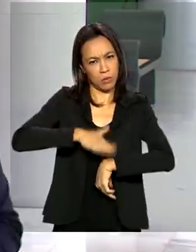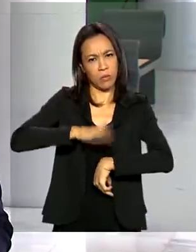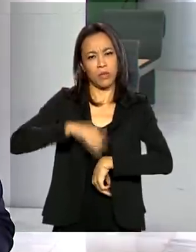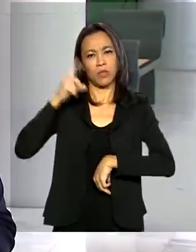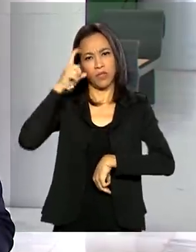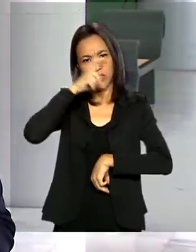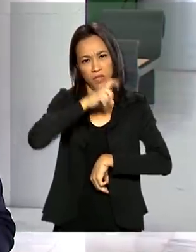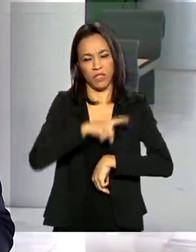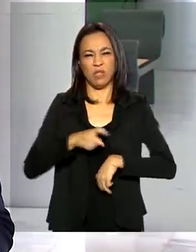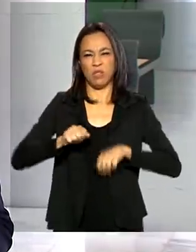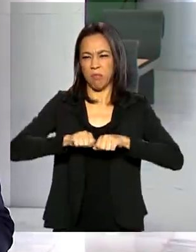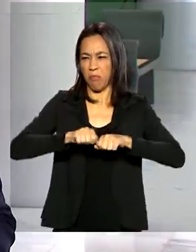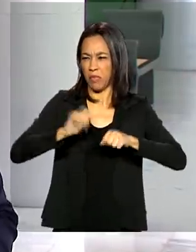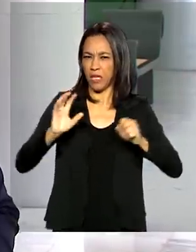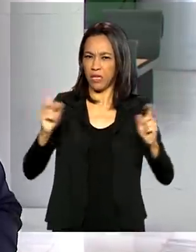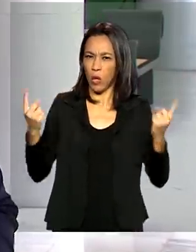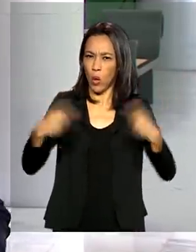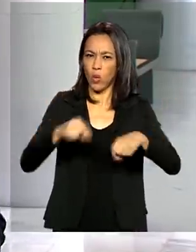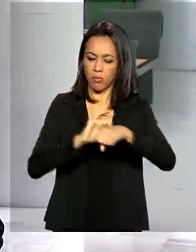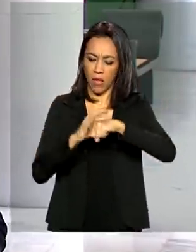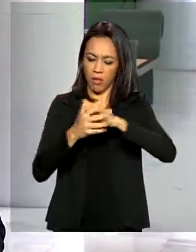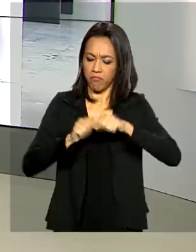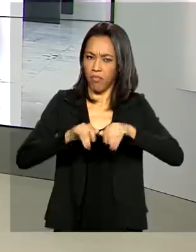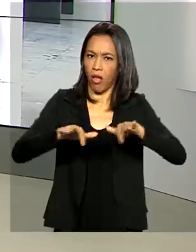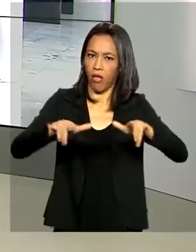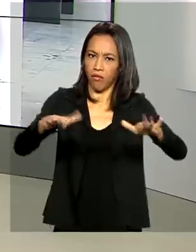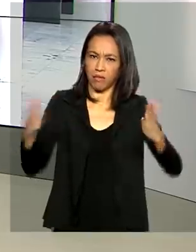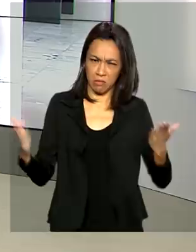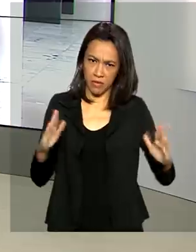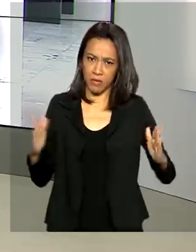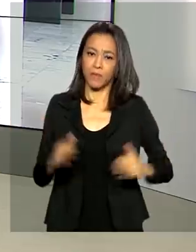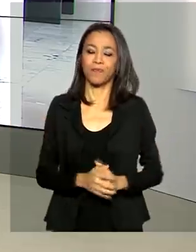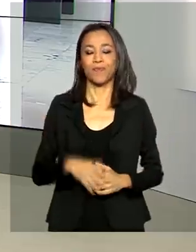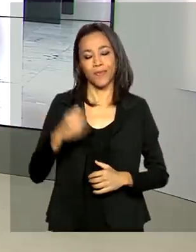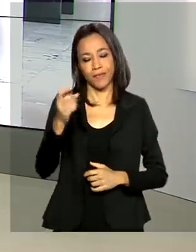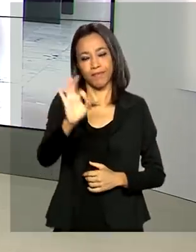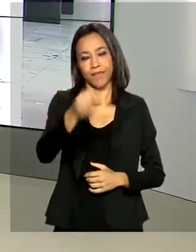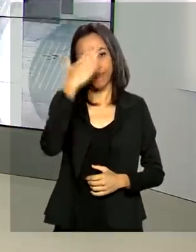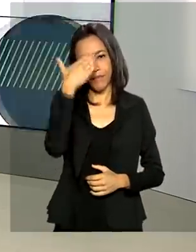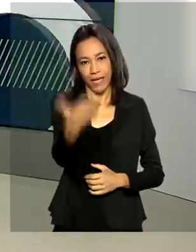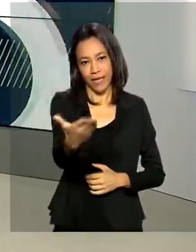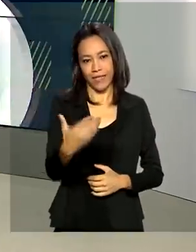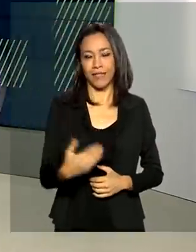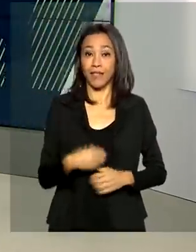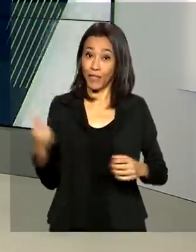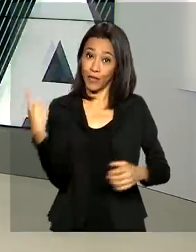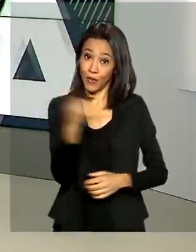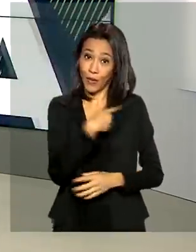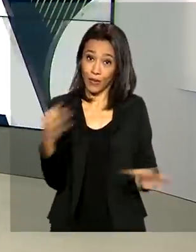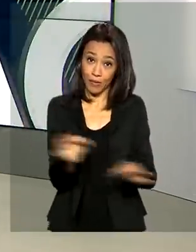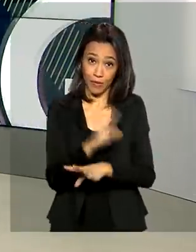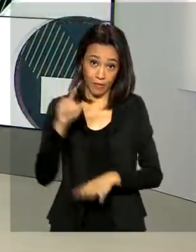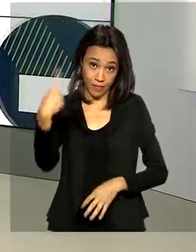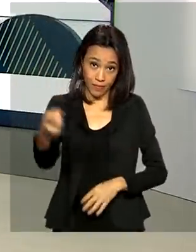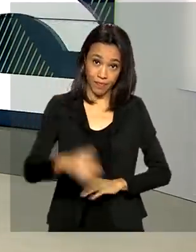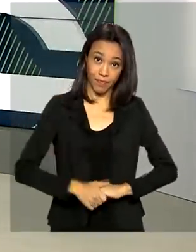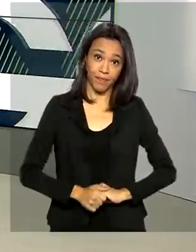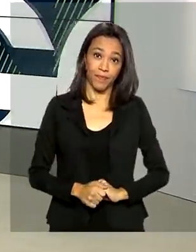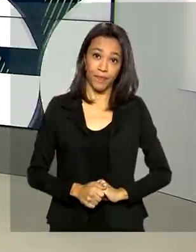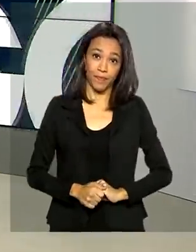de combate à pandemia do coronavírus. Roberto? É isso, Márcia. Obrigado pelas informações. A gente fica por aqui. Até a próxima. a próxima.